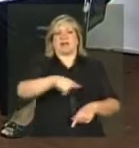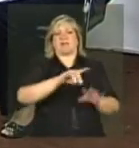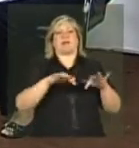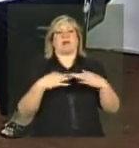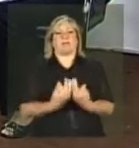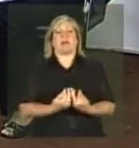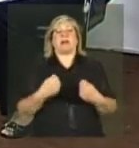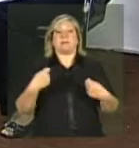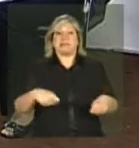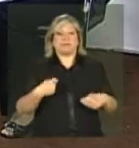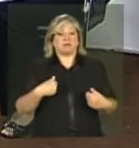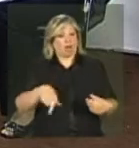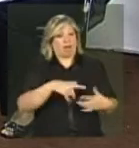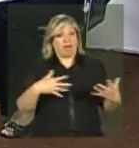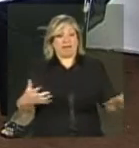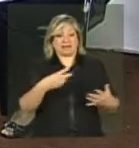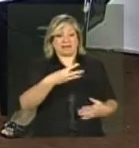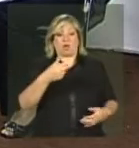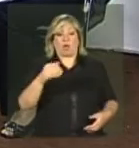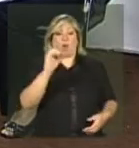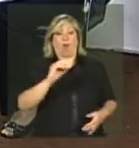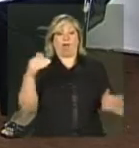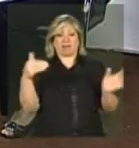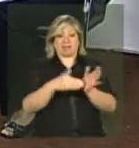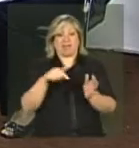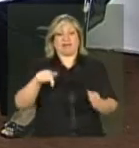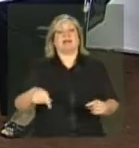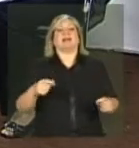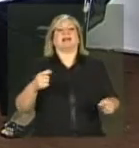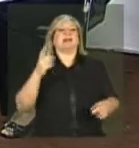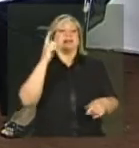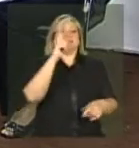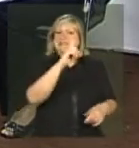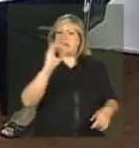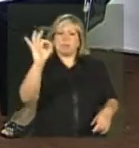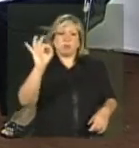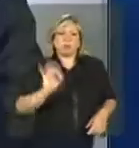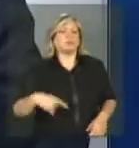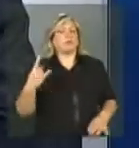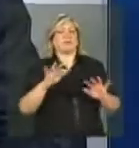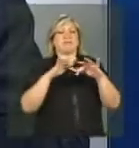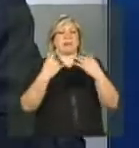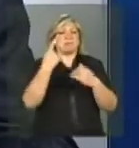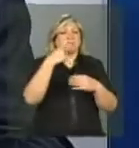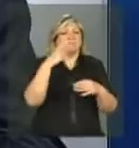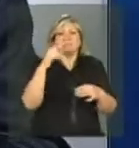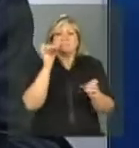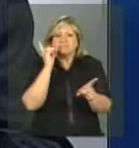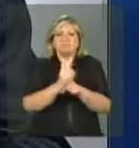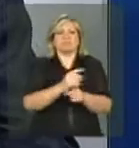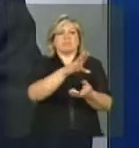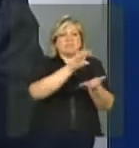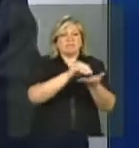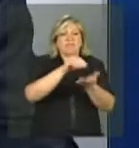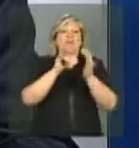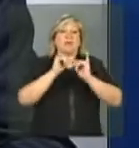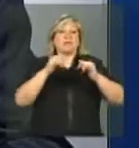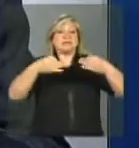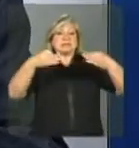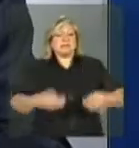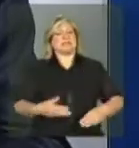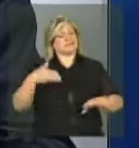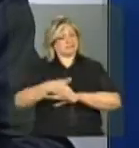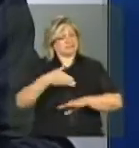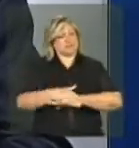chegar em 31 de outubro com 100% dessas famílias localizadas porque a gente deseja que essas famílias estejam junto nesse processo de escolarização